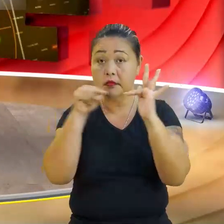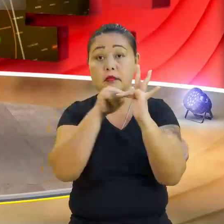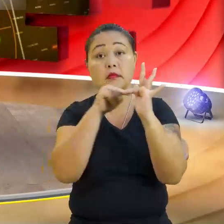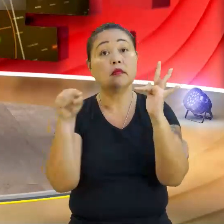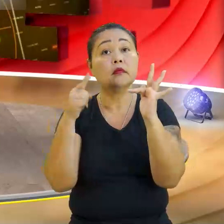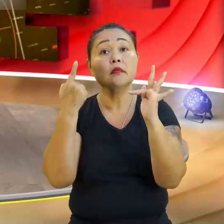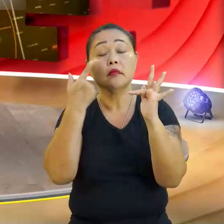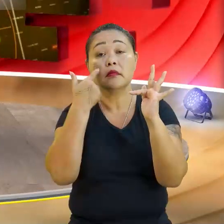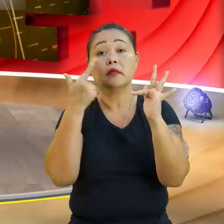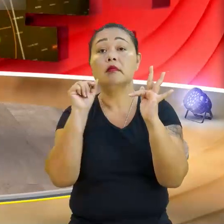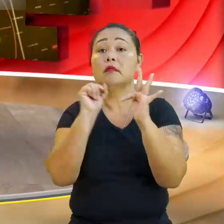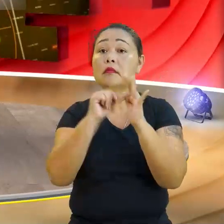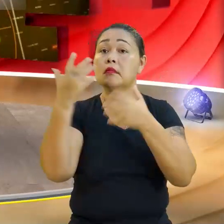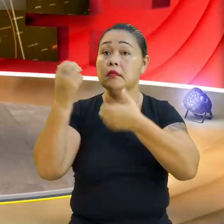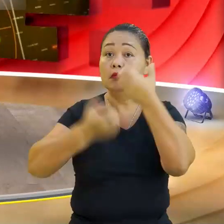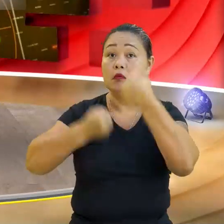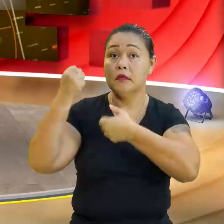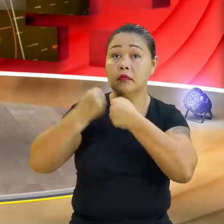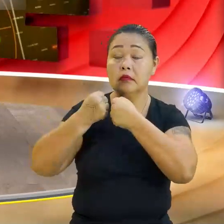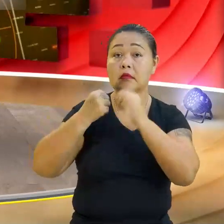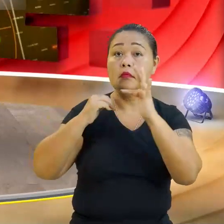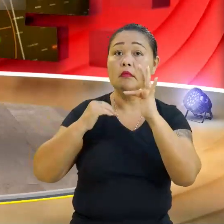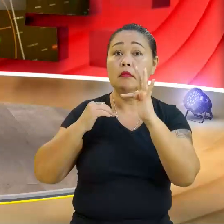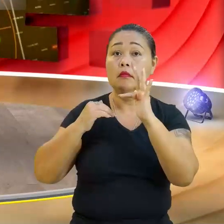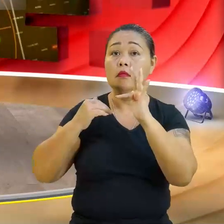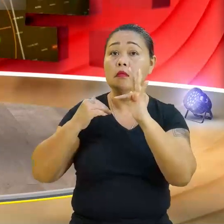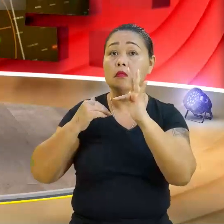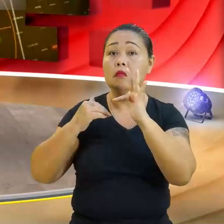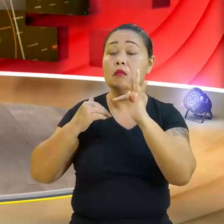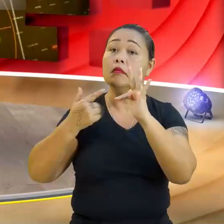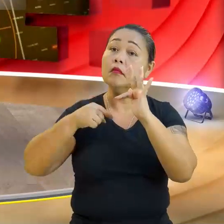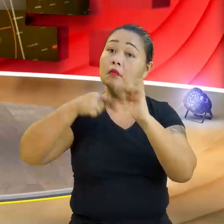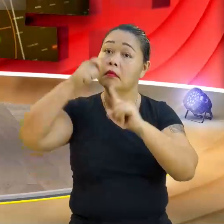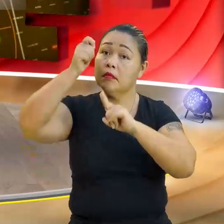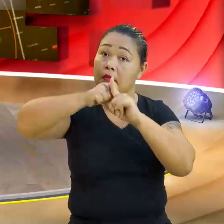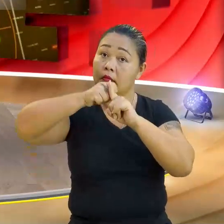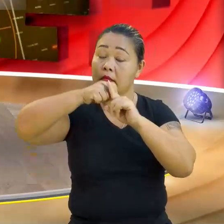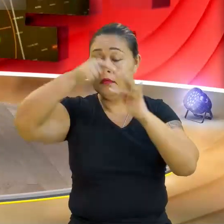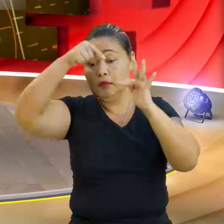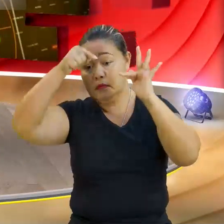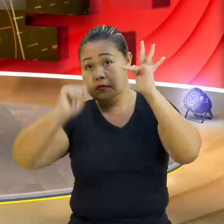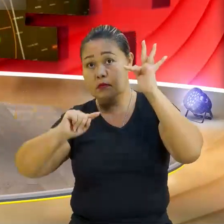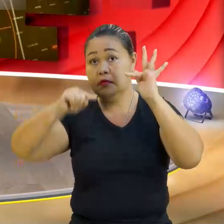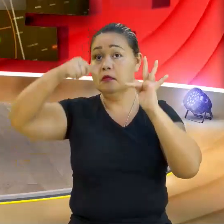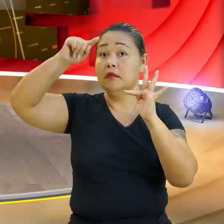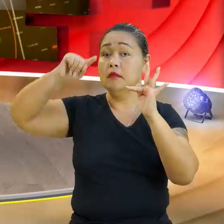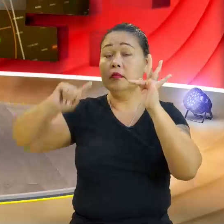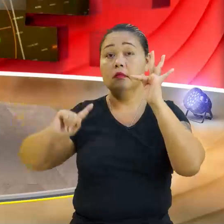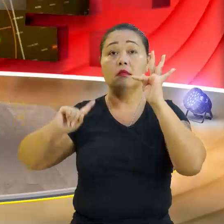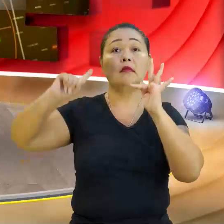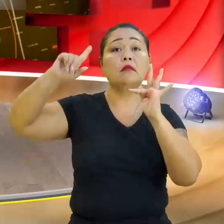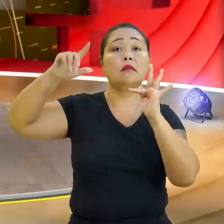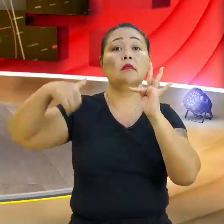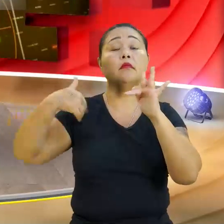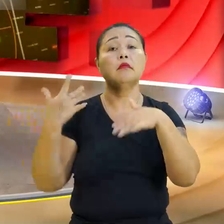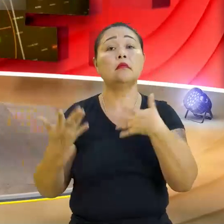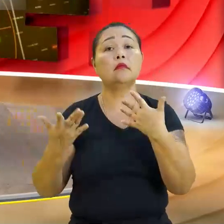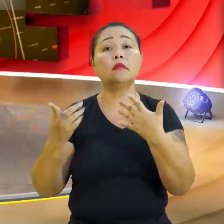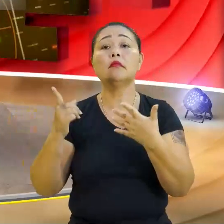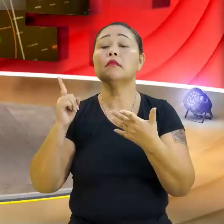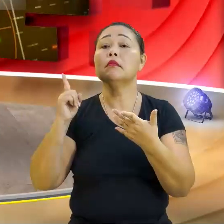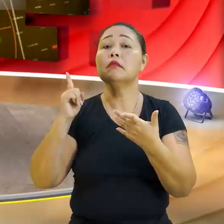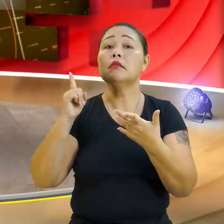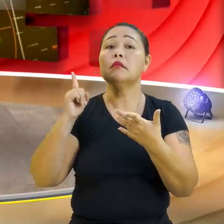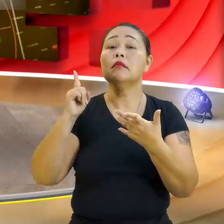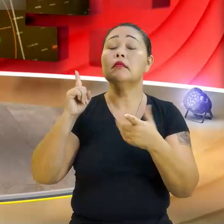vocês viram que até na do leite, lá mesmo, ficou um gráfico meio assim, porque um mês estava tanto, outro mês estava tanto, outro mês vendia tanto, caía tanto, então fica meio quebrado.